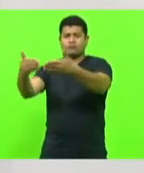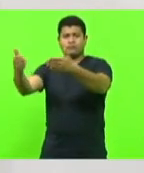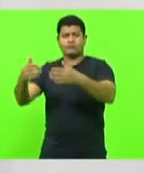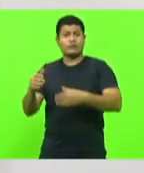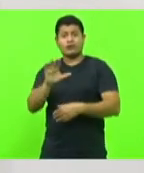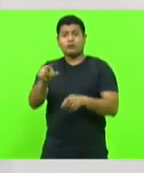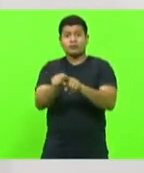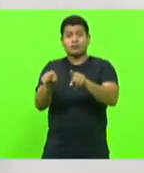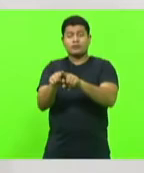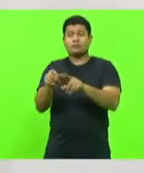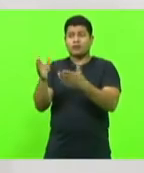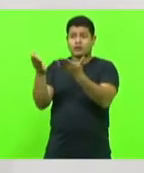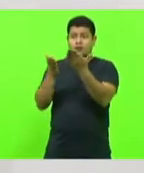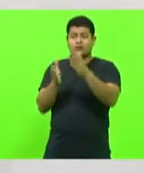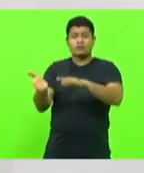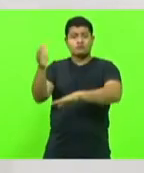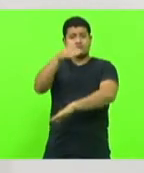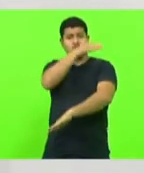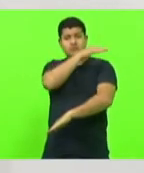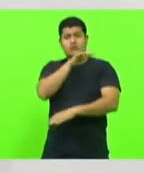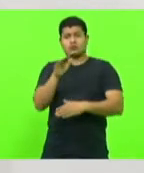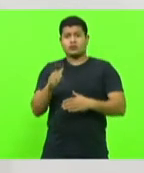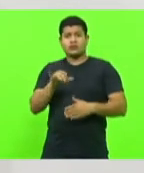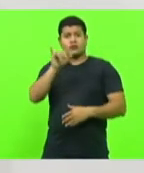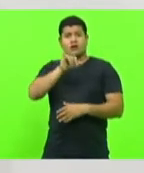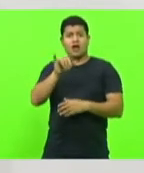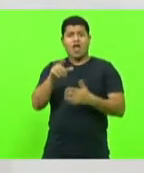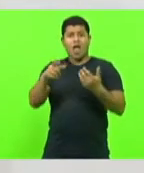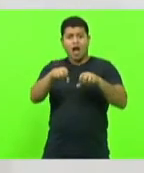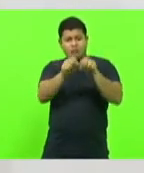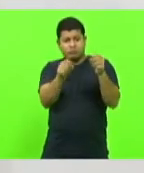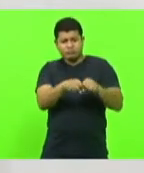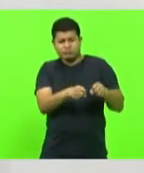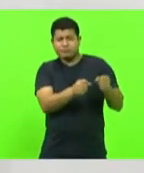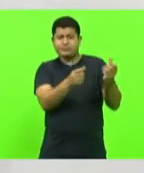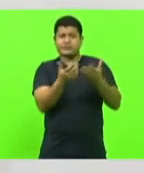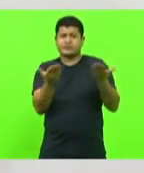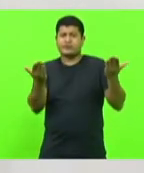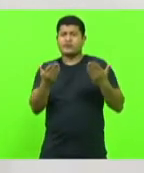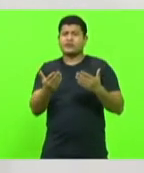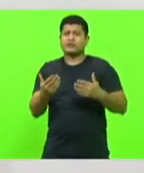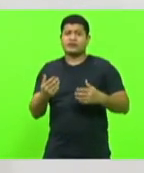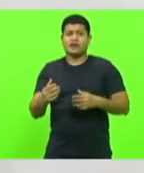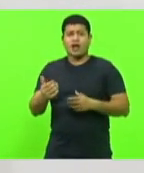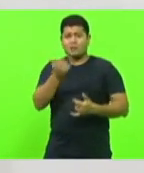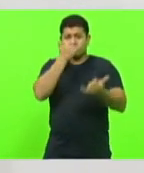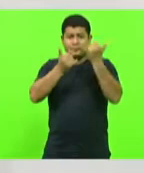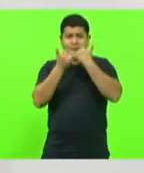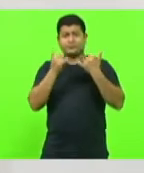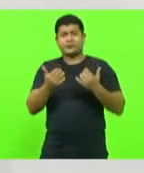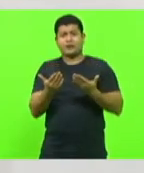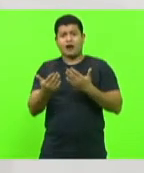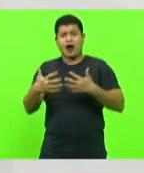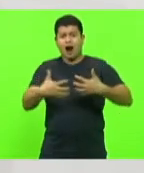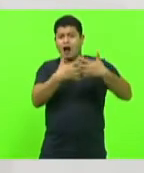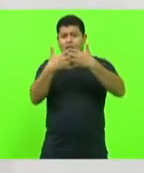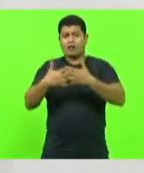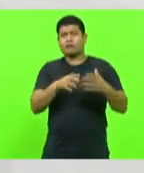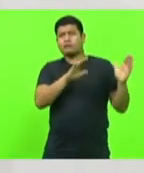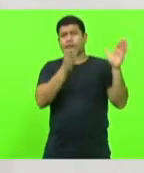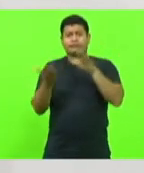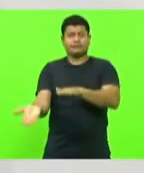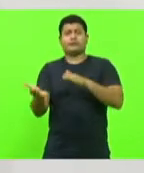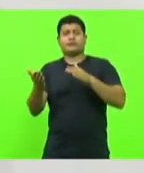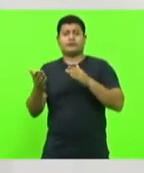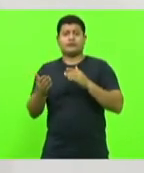do Alto Vale ali que eu botei na tela que é buraco em cima de buraco. É acidente todo dia, é carreta tombada, é acidente com